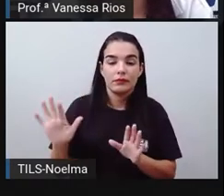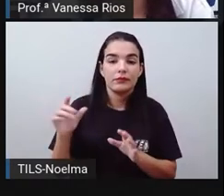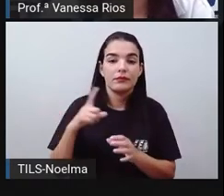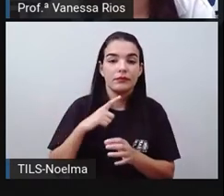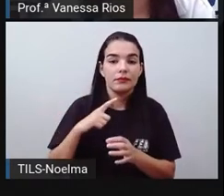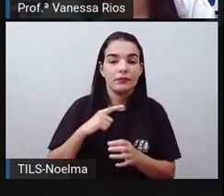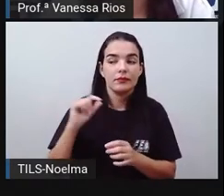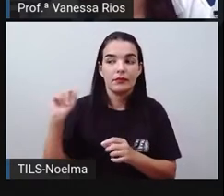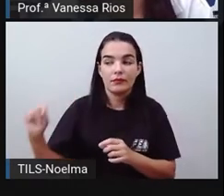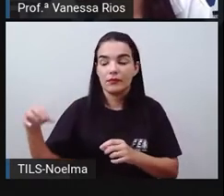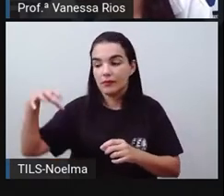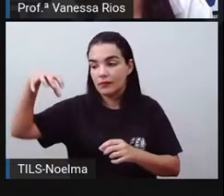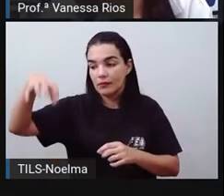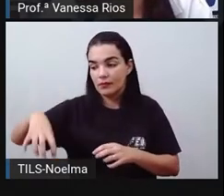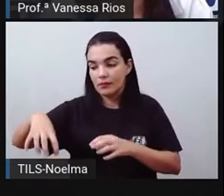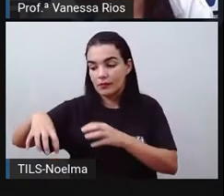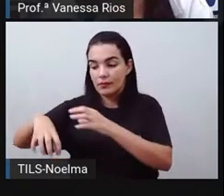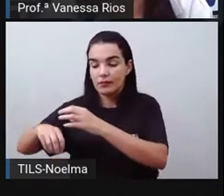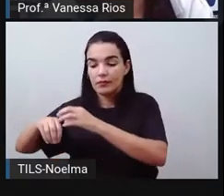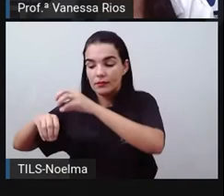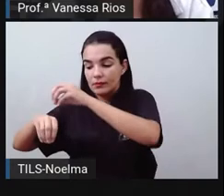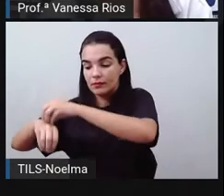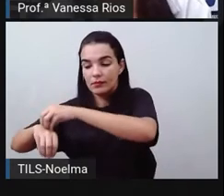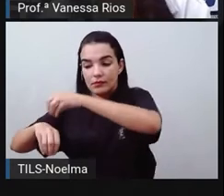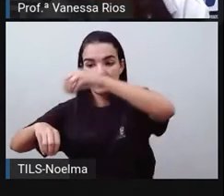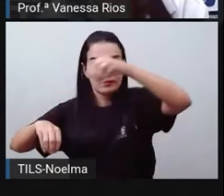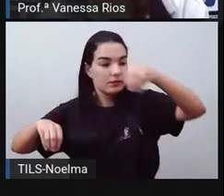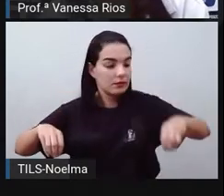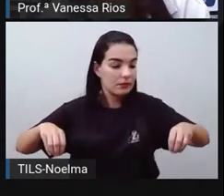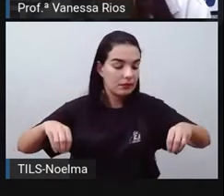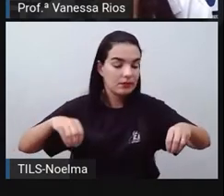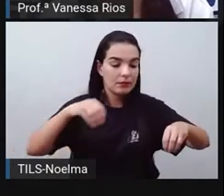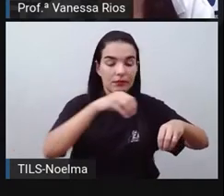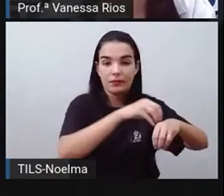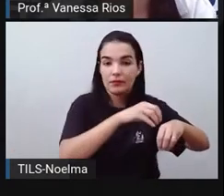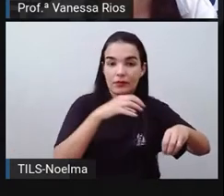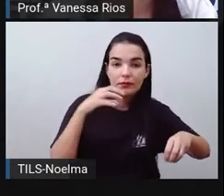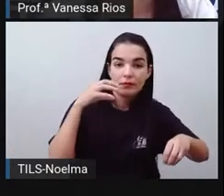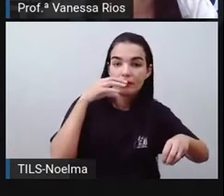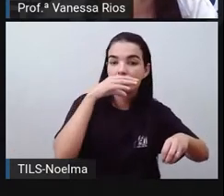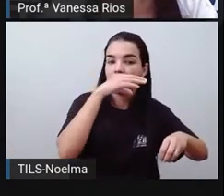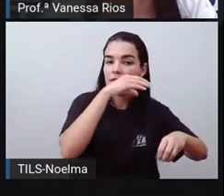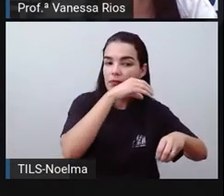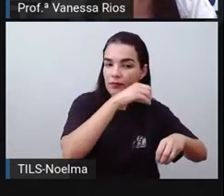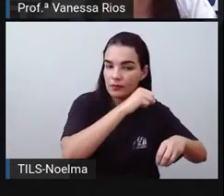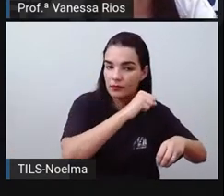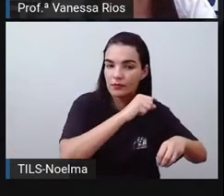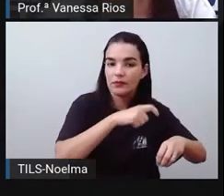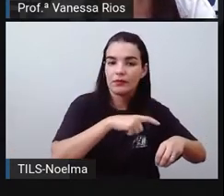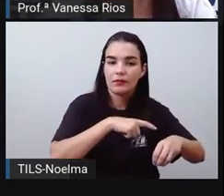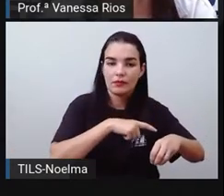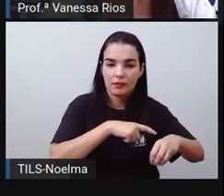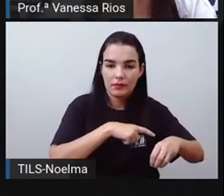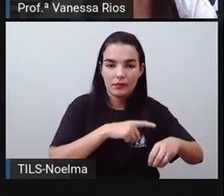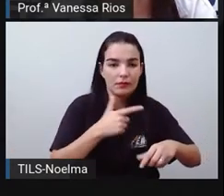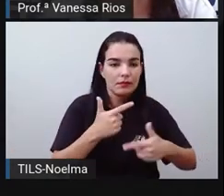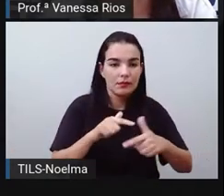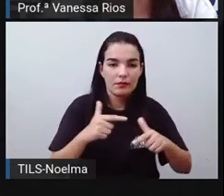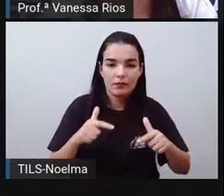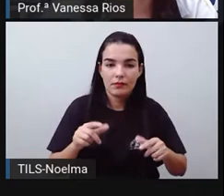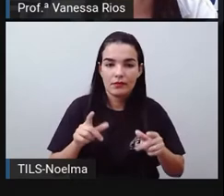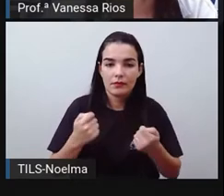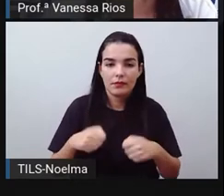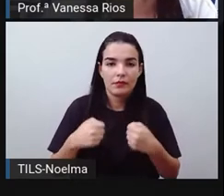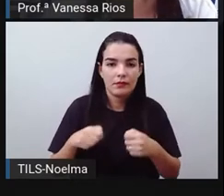entre origem e destino do produto, sendo retirado de sua origem e levado ao seu destino sem manuseios, não requer